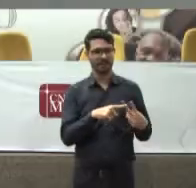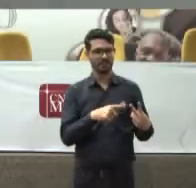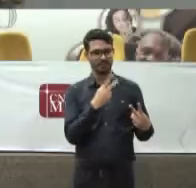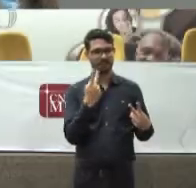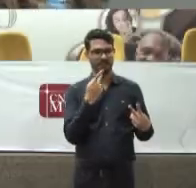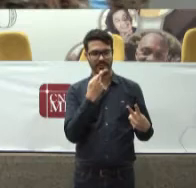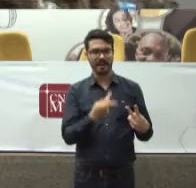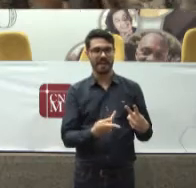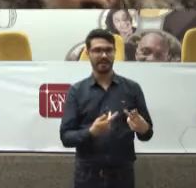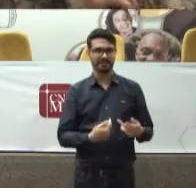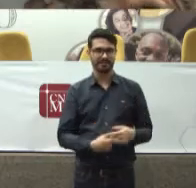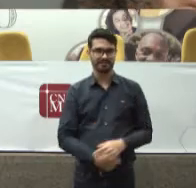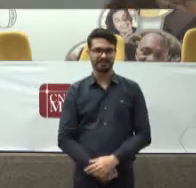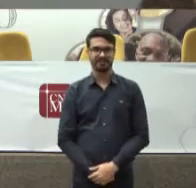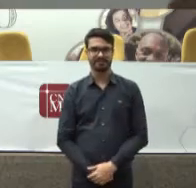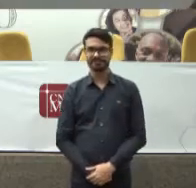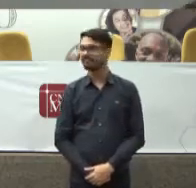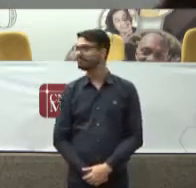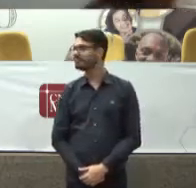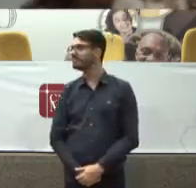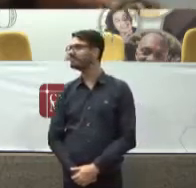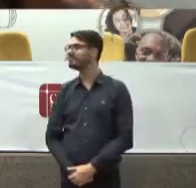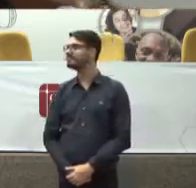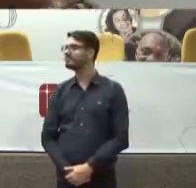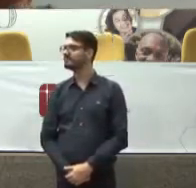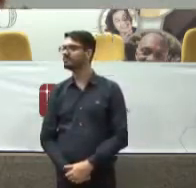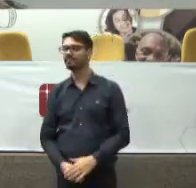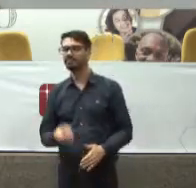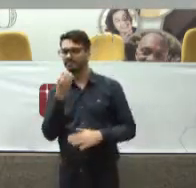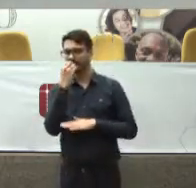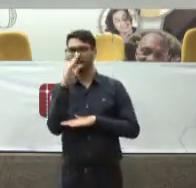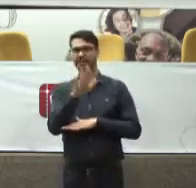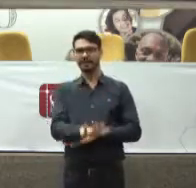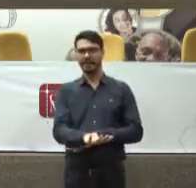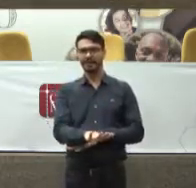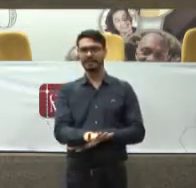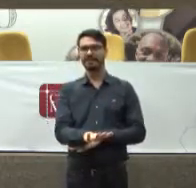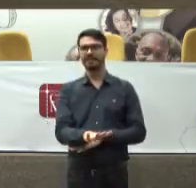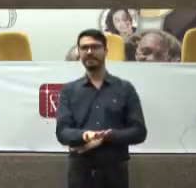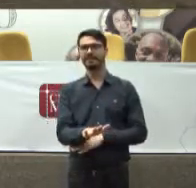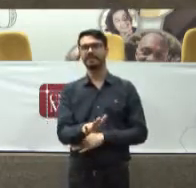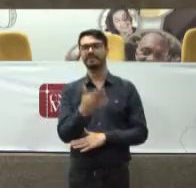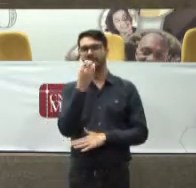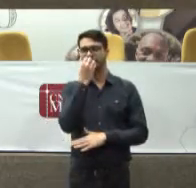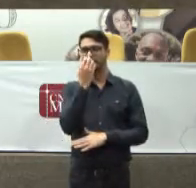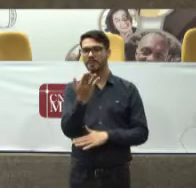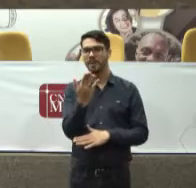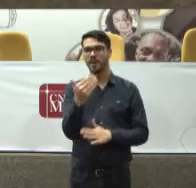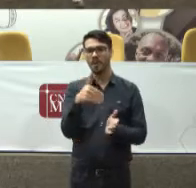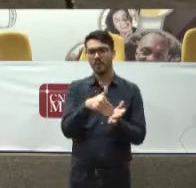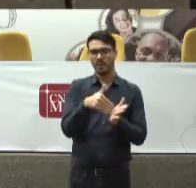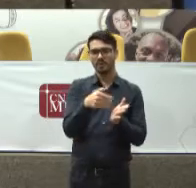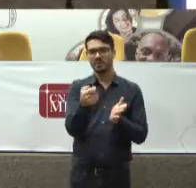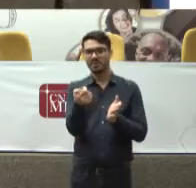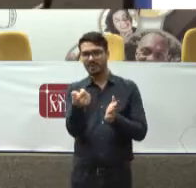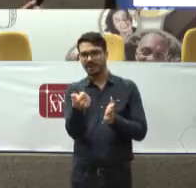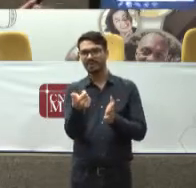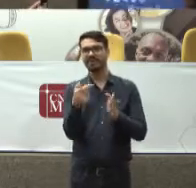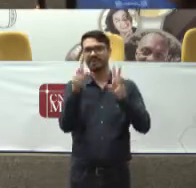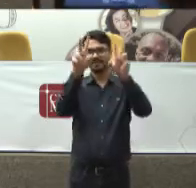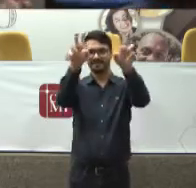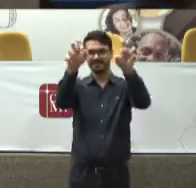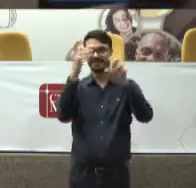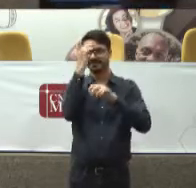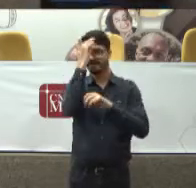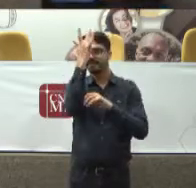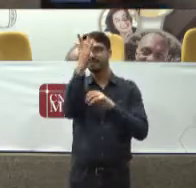Muito boa tarde Tem uma vantagem De ser Uma das últimas Porque Se tem muita facilidade Já